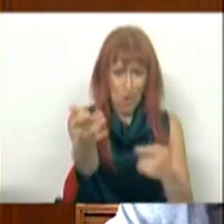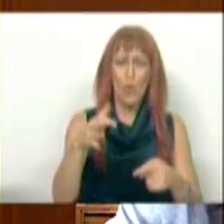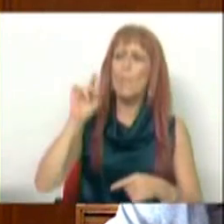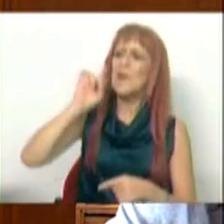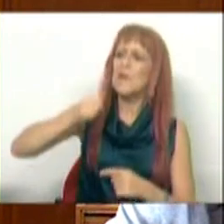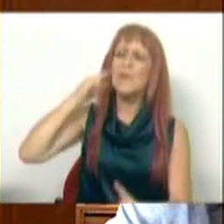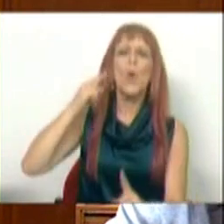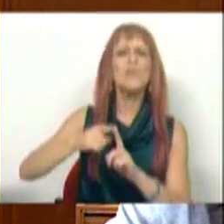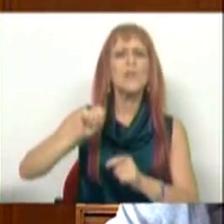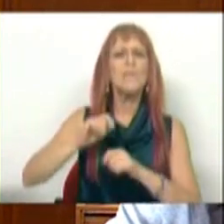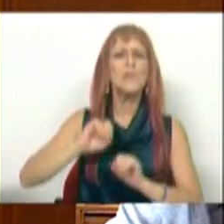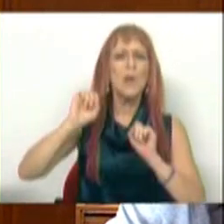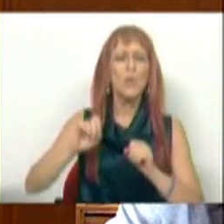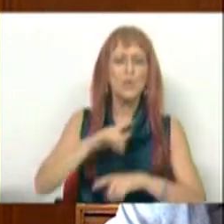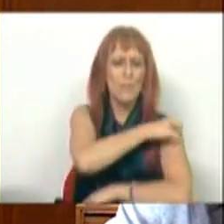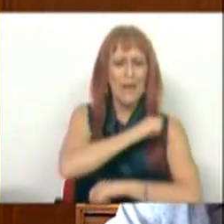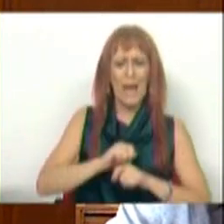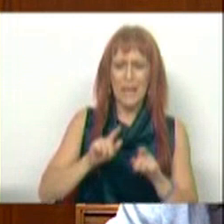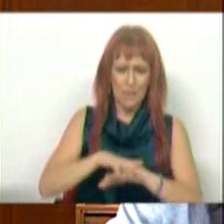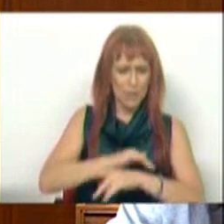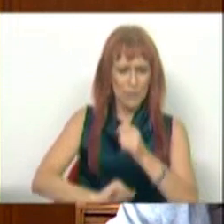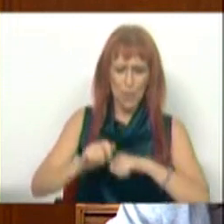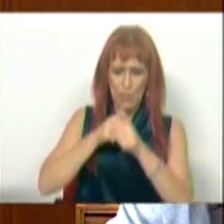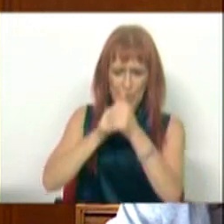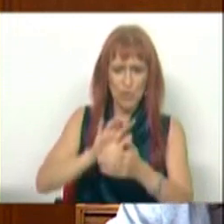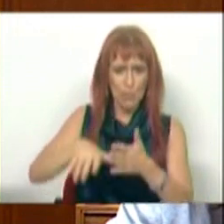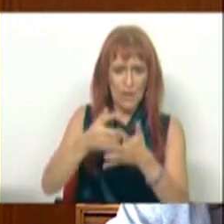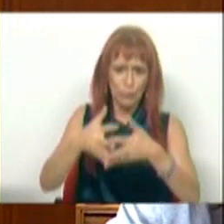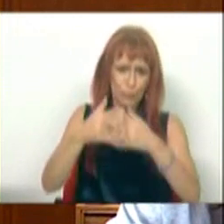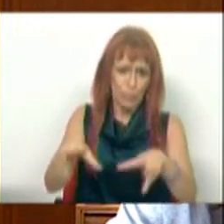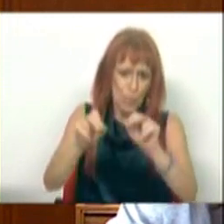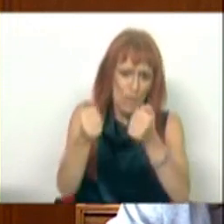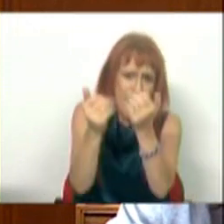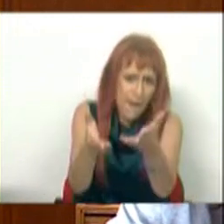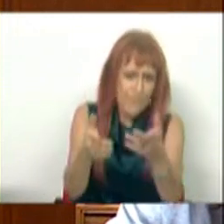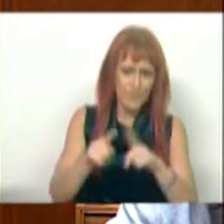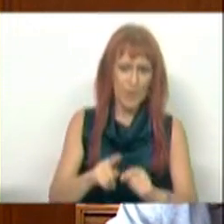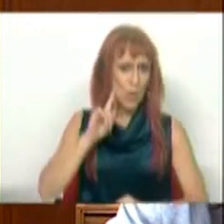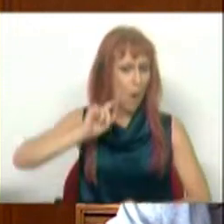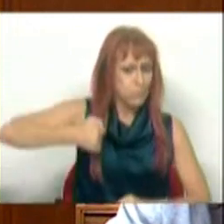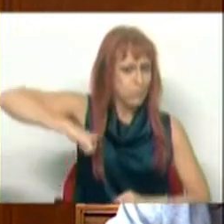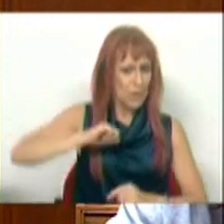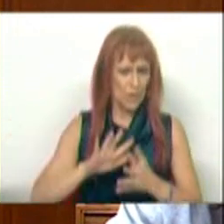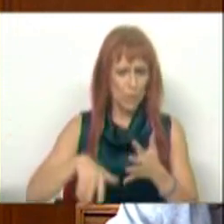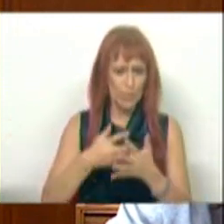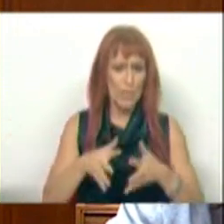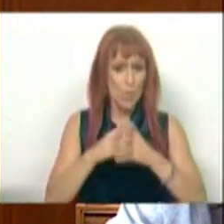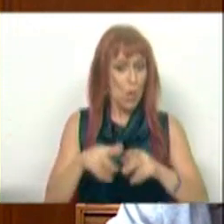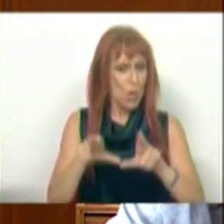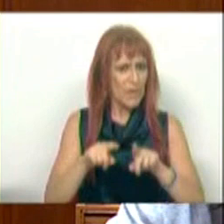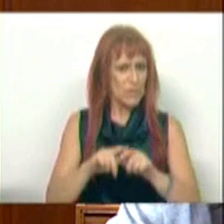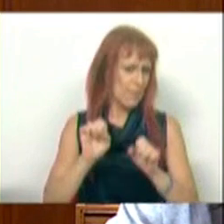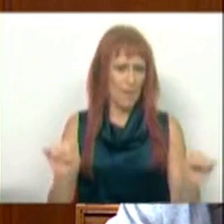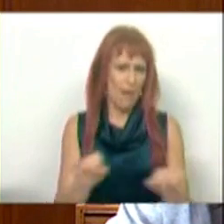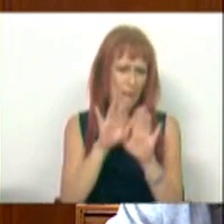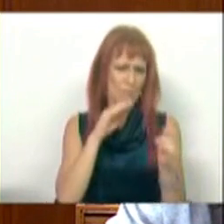O principal objetivo e o primeiro mandato desta administração é o cumprimento do plano de reestruturação. O incumprimento do plano de reestruturação é